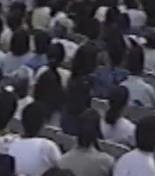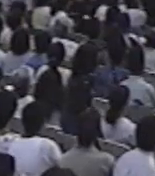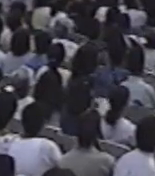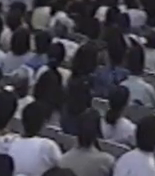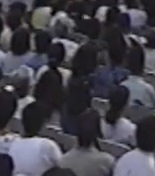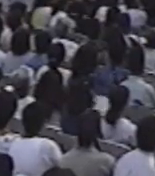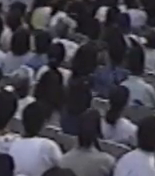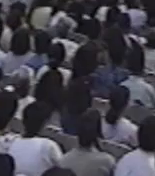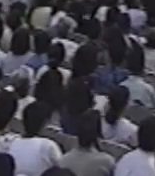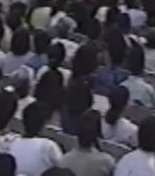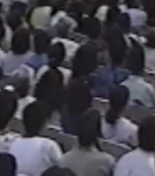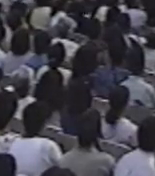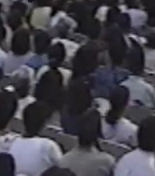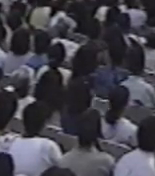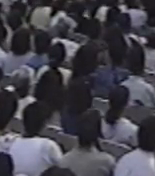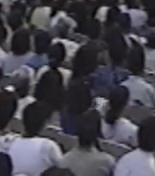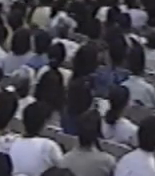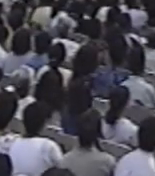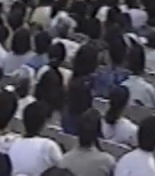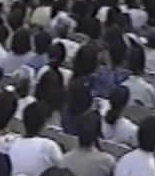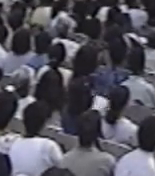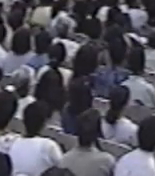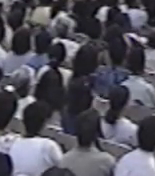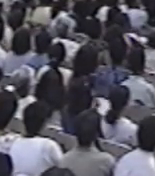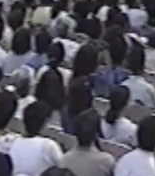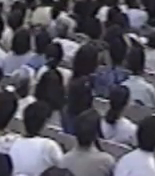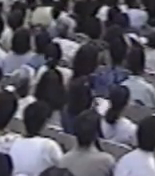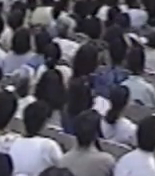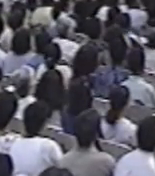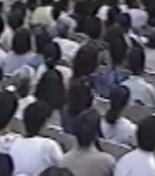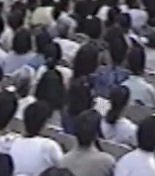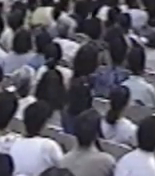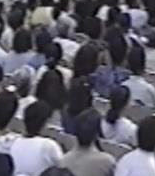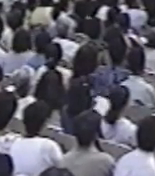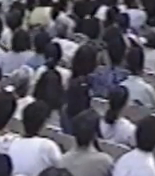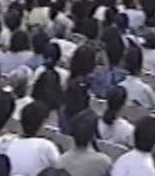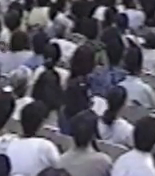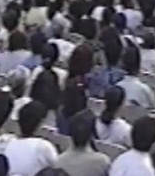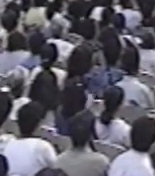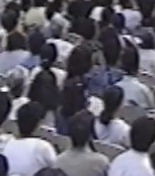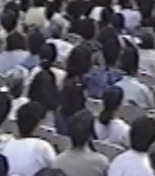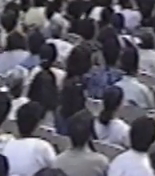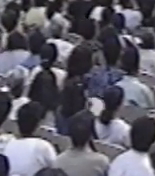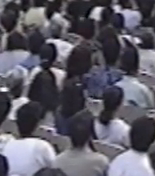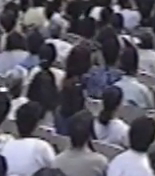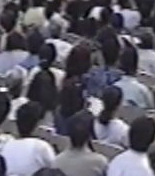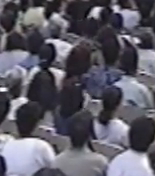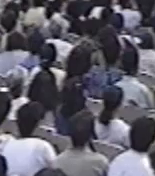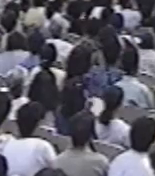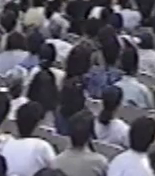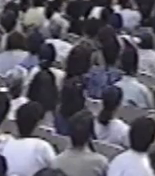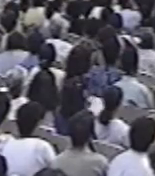Deu-lhe um sono Tirou a sua costela E dela fez a mulher